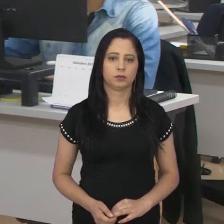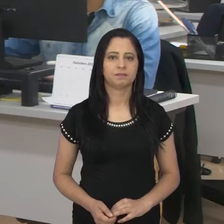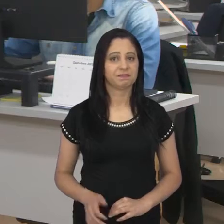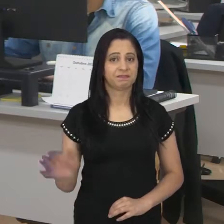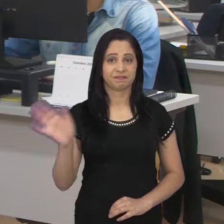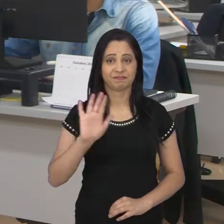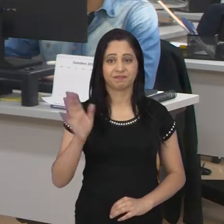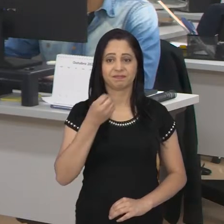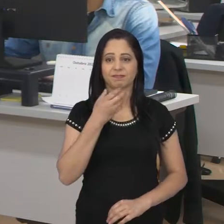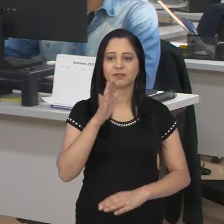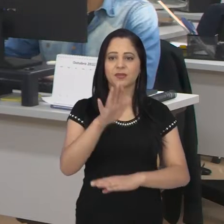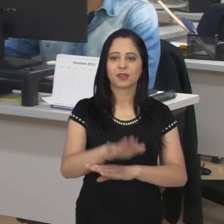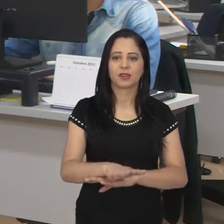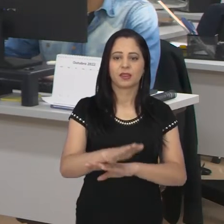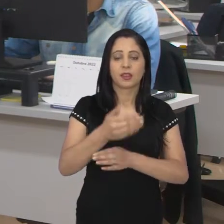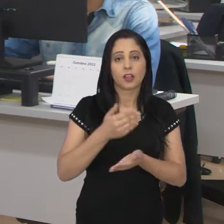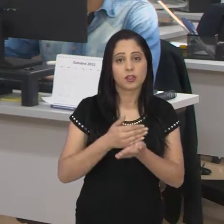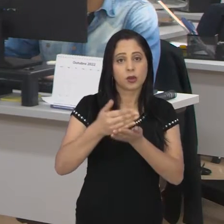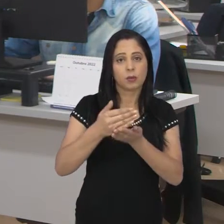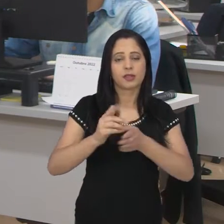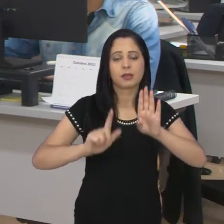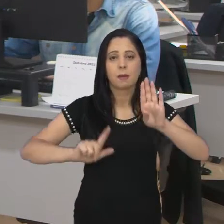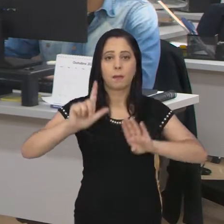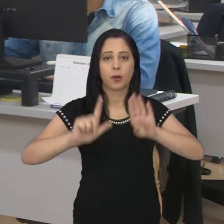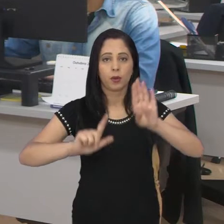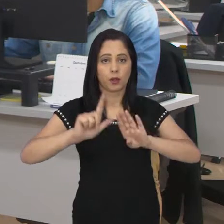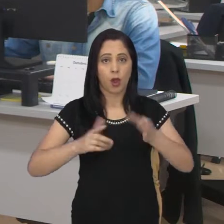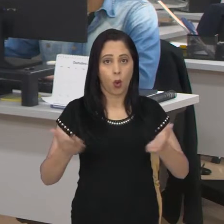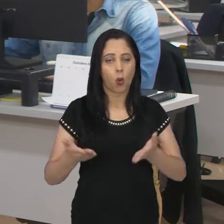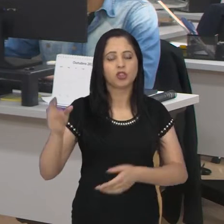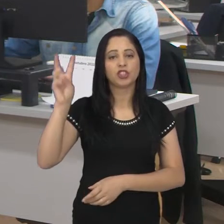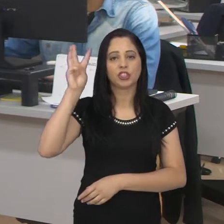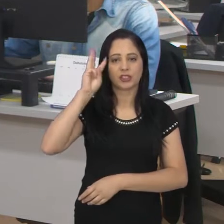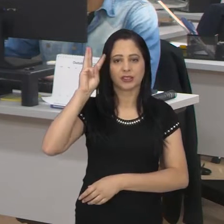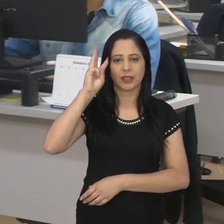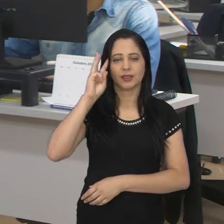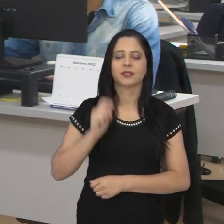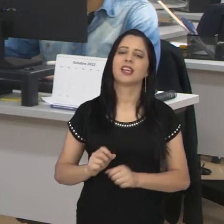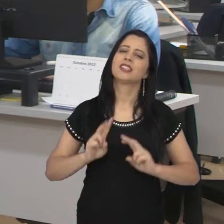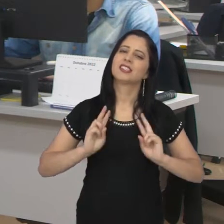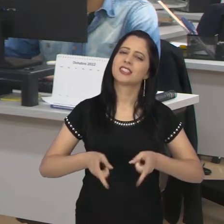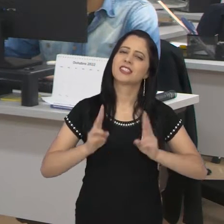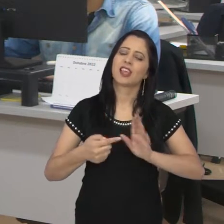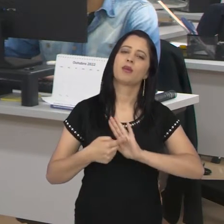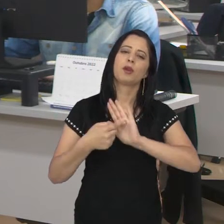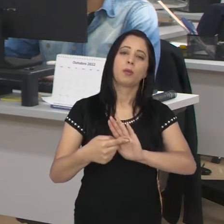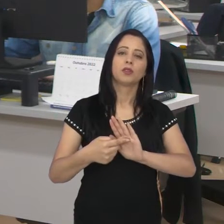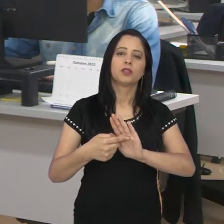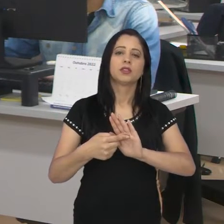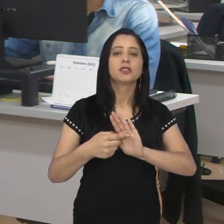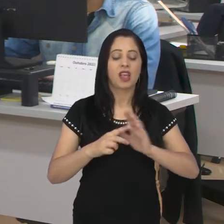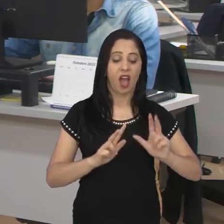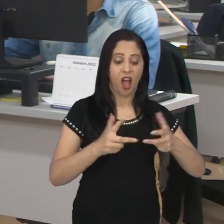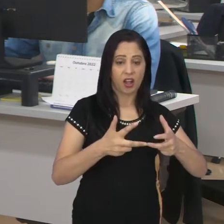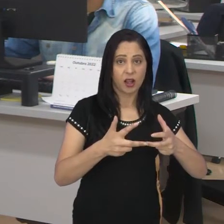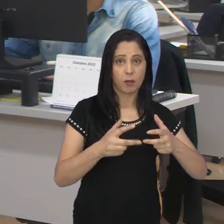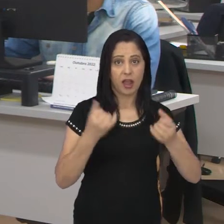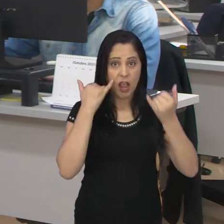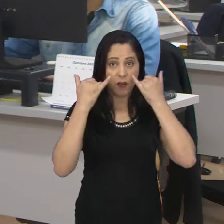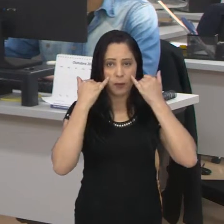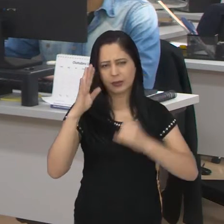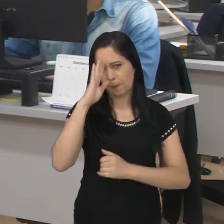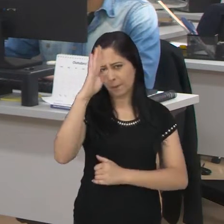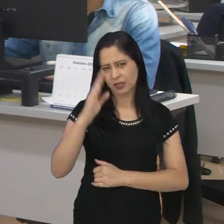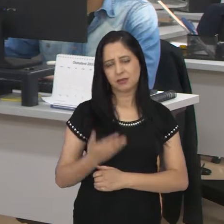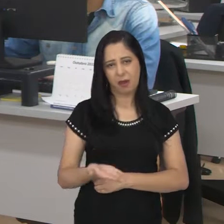Olá, muito boa tarde. Está no ar o Boletim Legislativo desta terça, sempre é claro, com os principais destaques da Câmara e de São